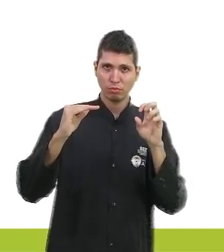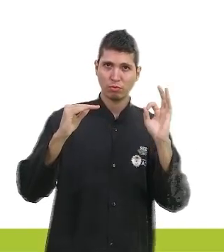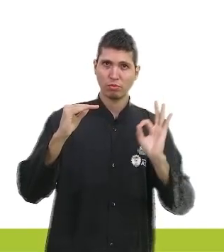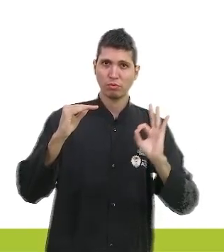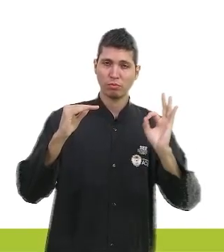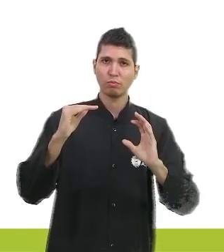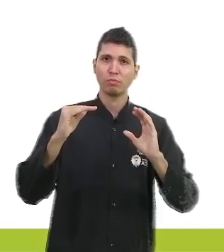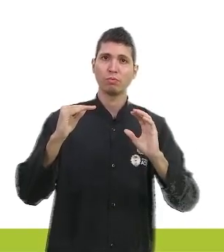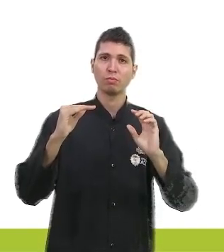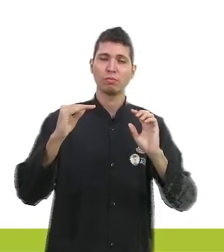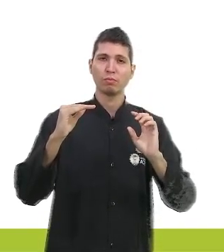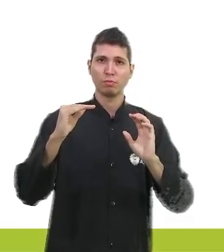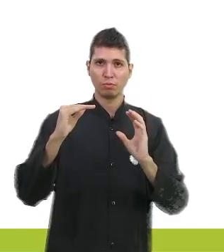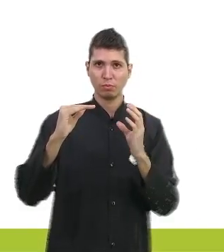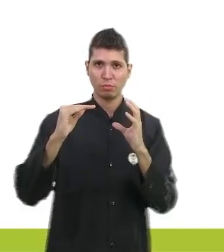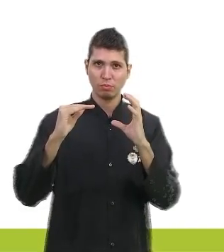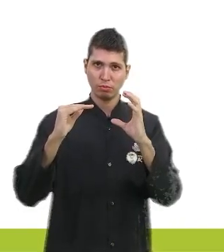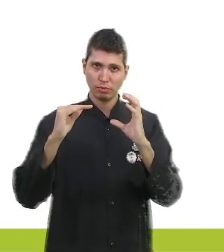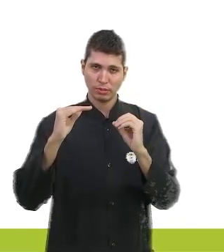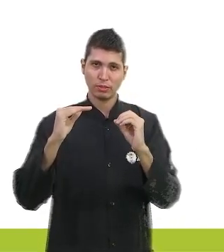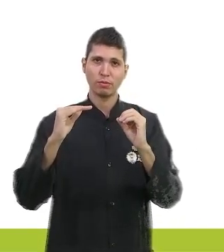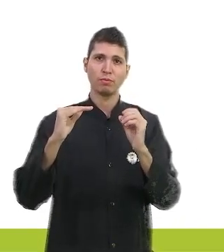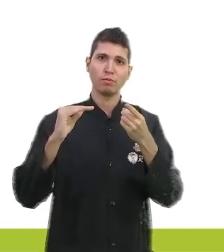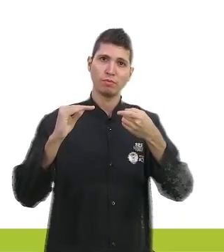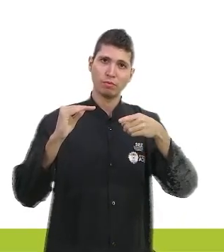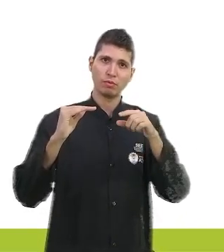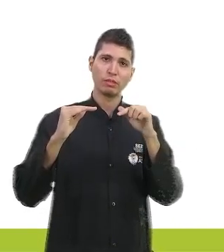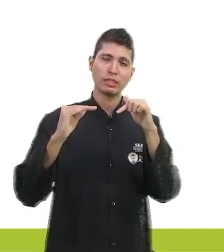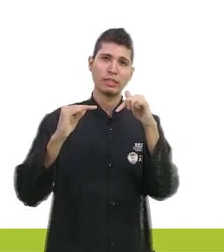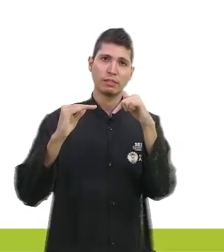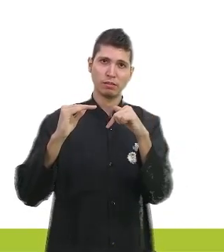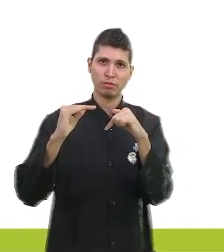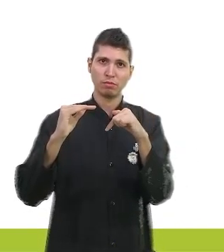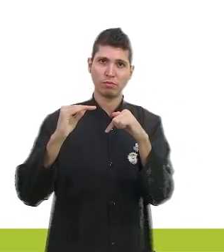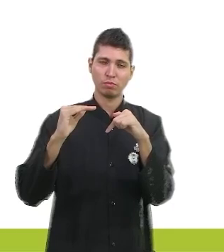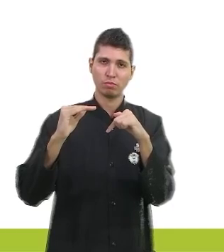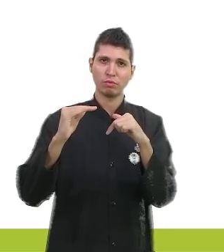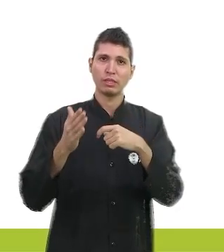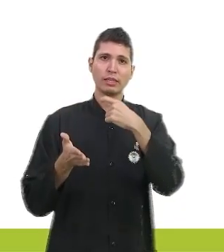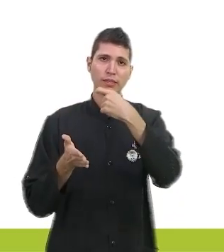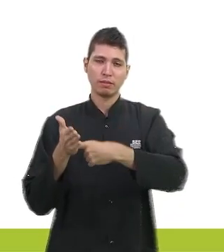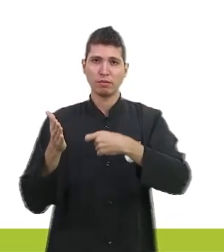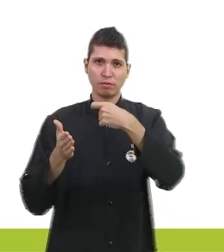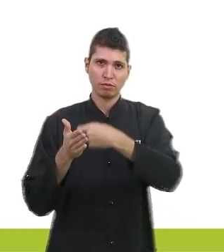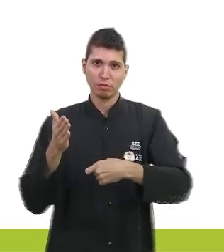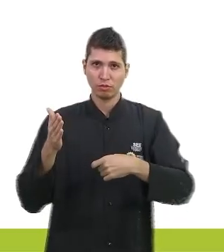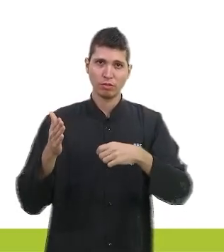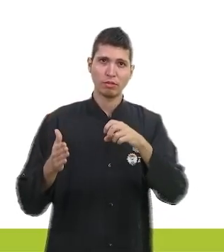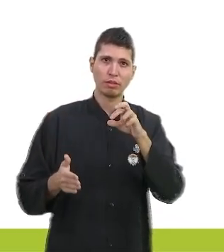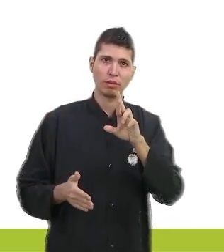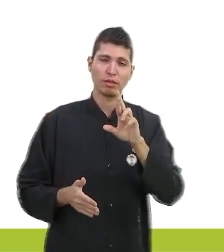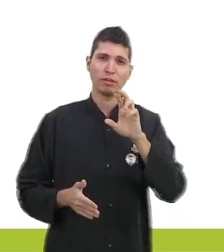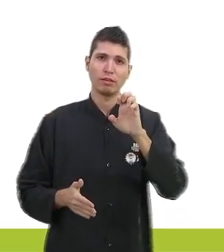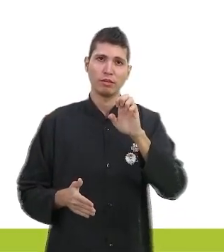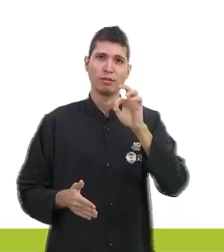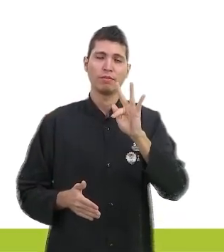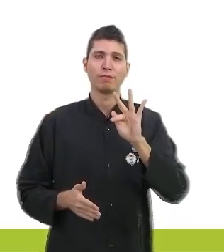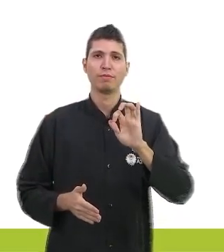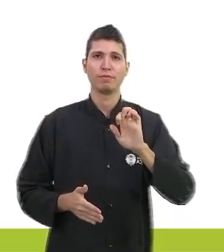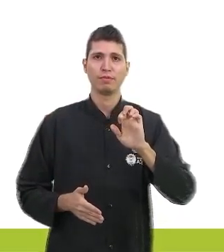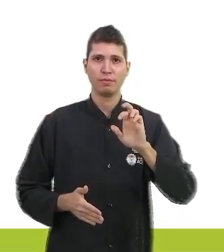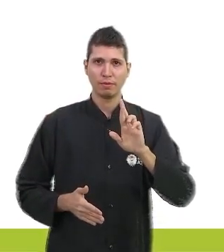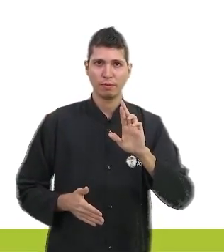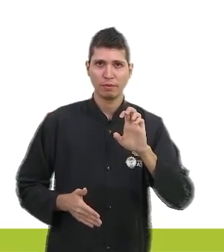,07% da taxa referencial. Agora, vamos fazer